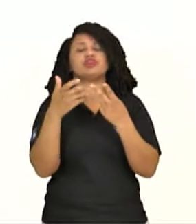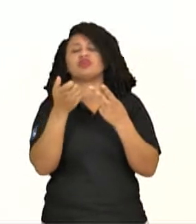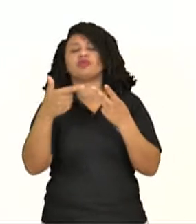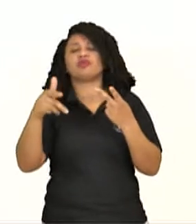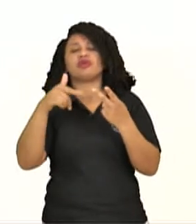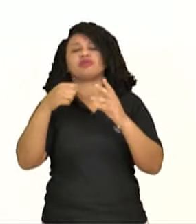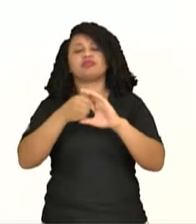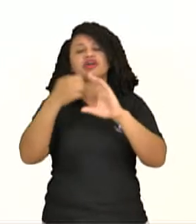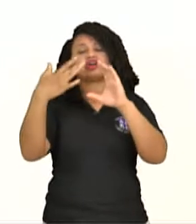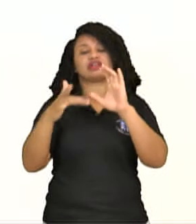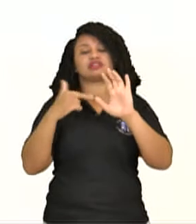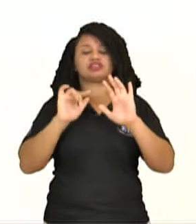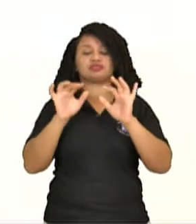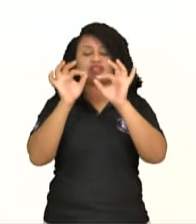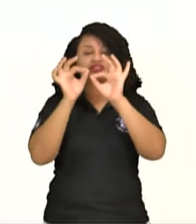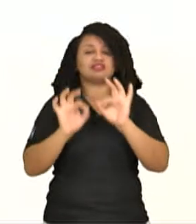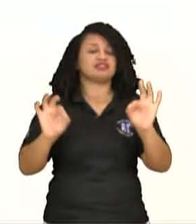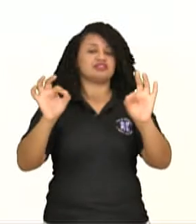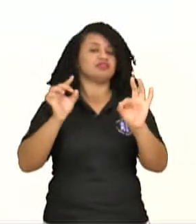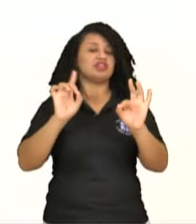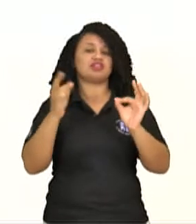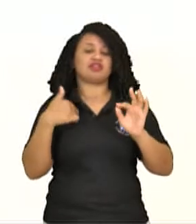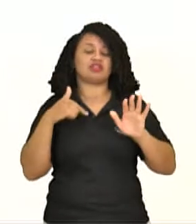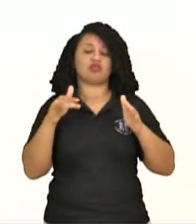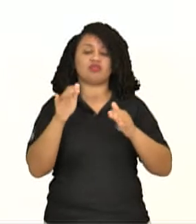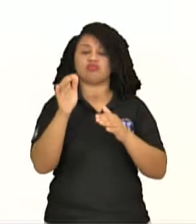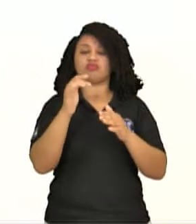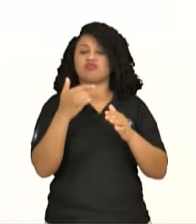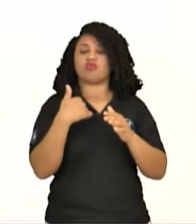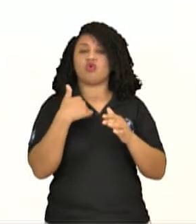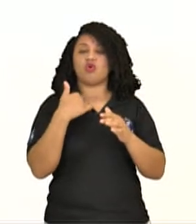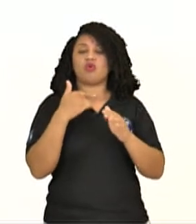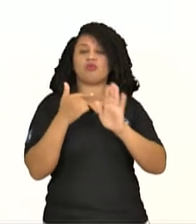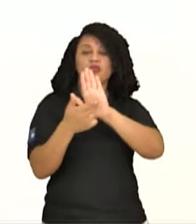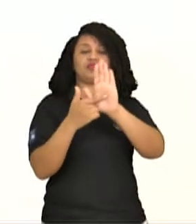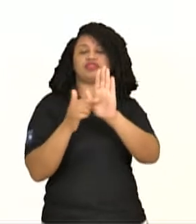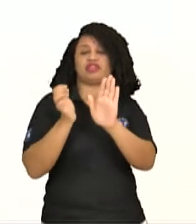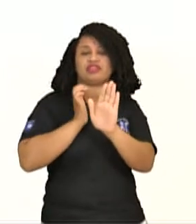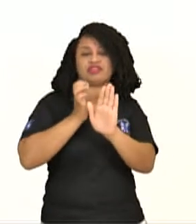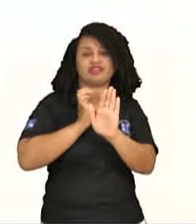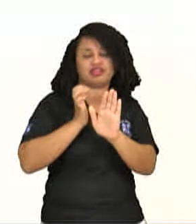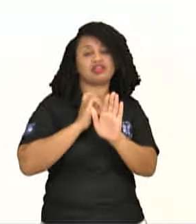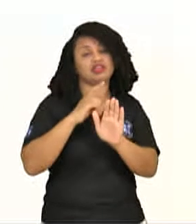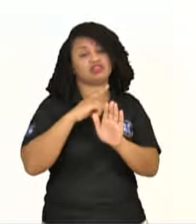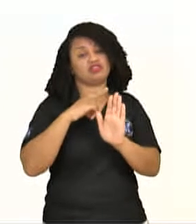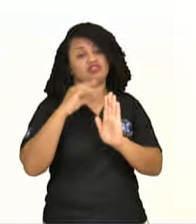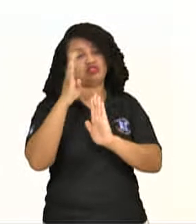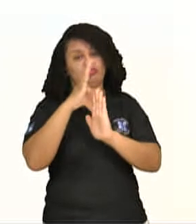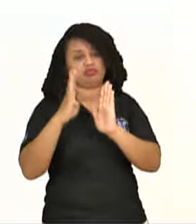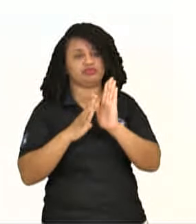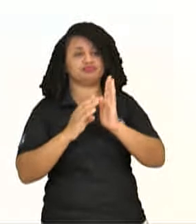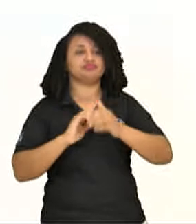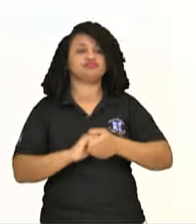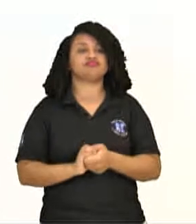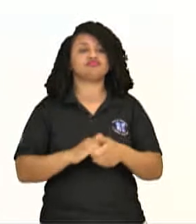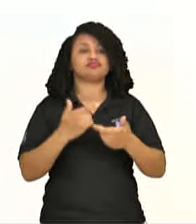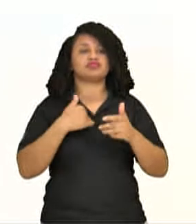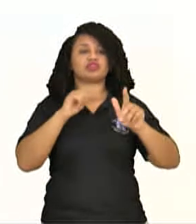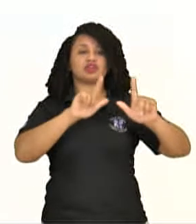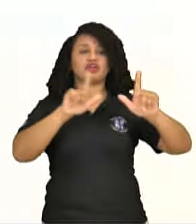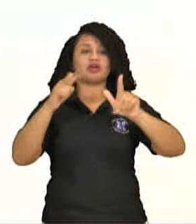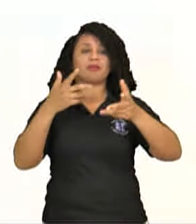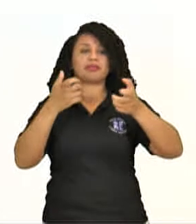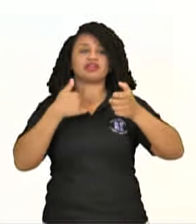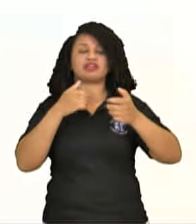caracterização mais simplificada, não tão pomposa como se tinha no próprio barroco ali, tá? Então, aqui você vê a